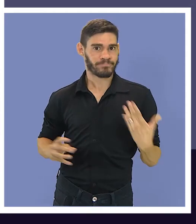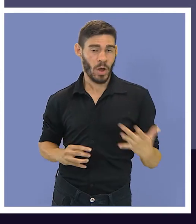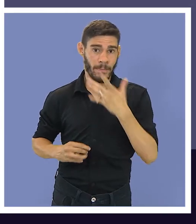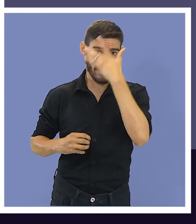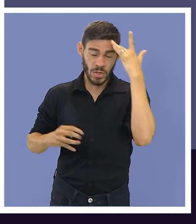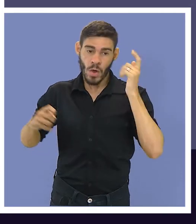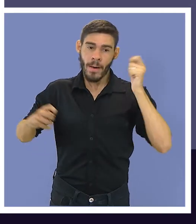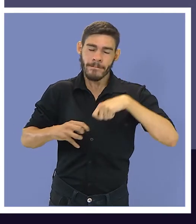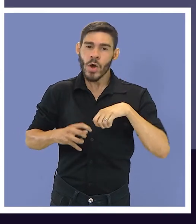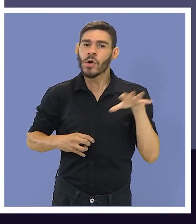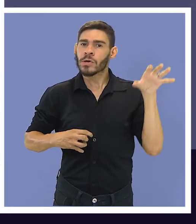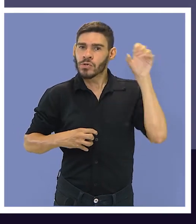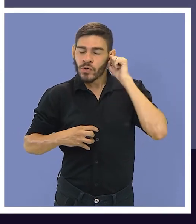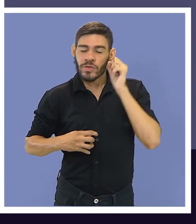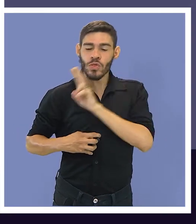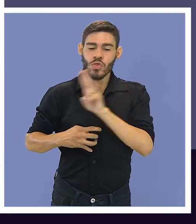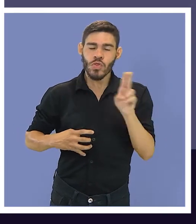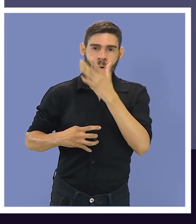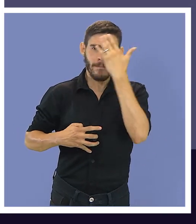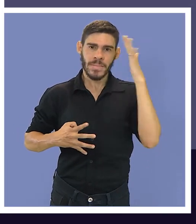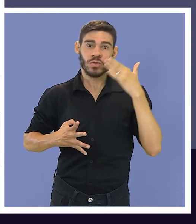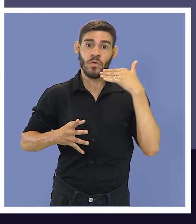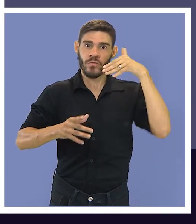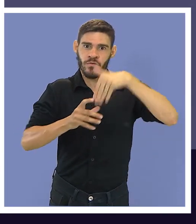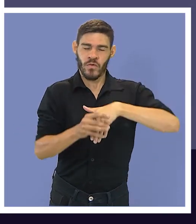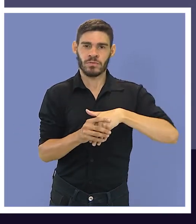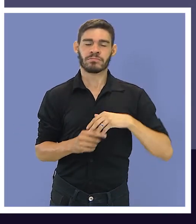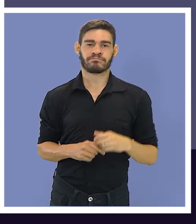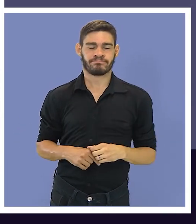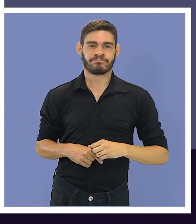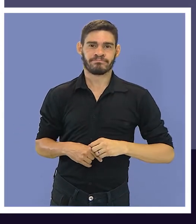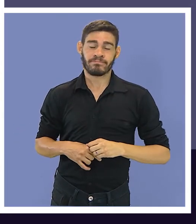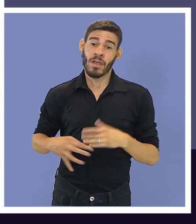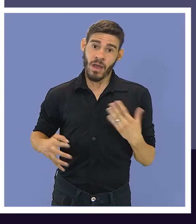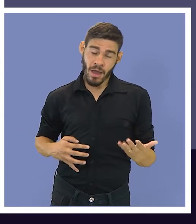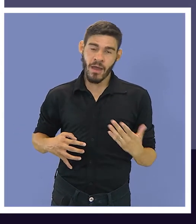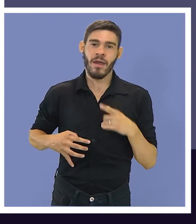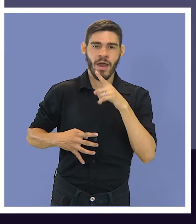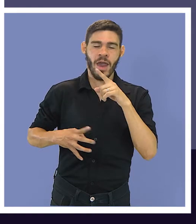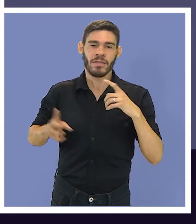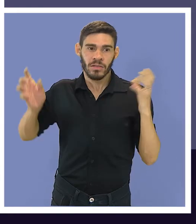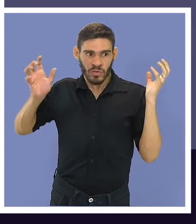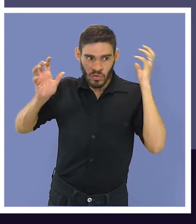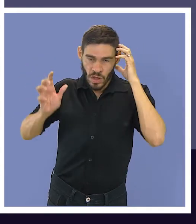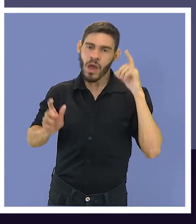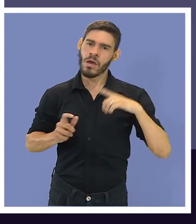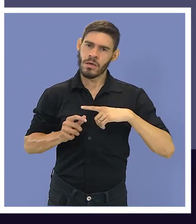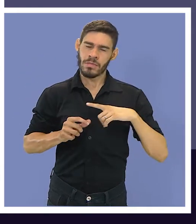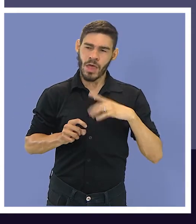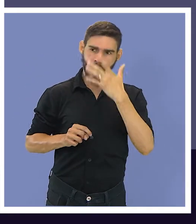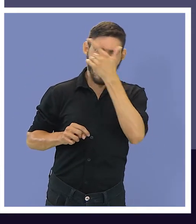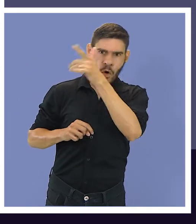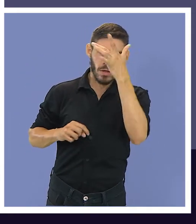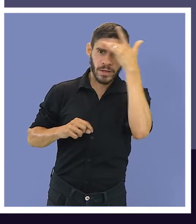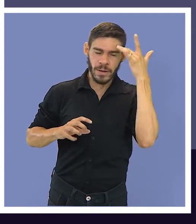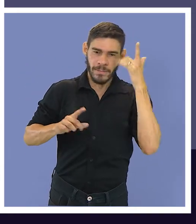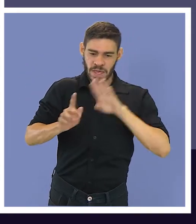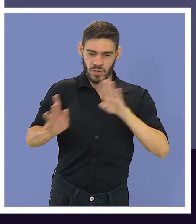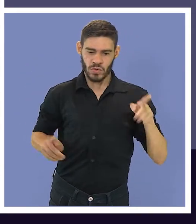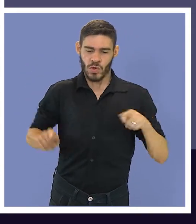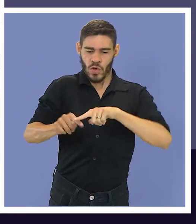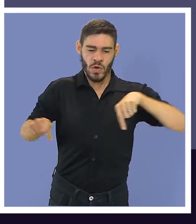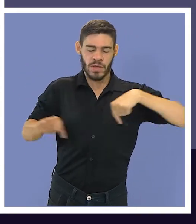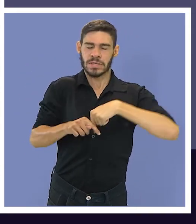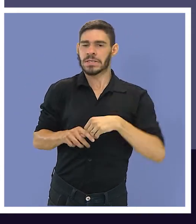som. Assim, o eleitor pode escutar o nome do candidato em que votou. Ah, e isso é com fone de ouvido. Ninguém